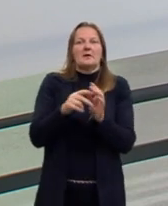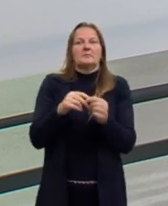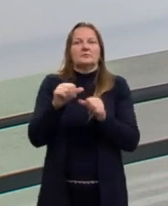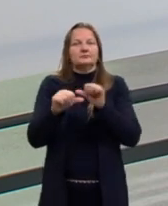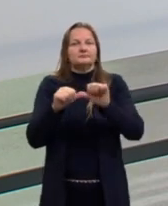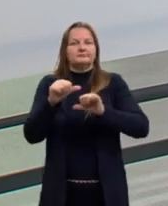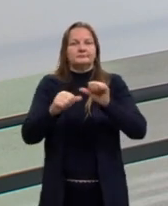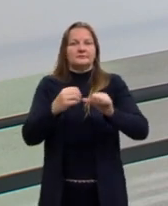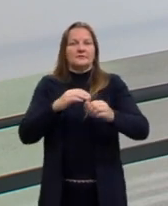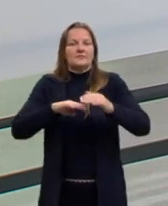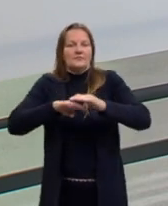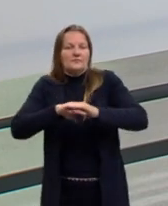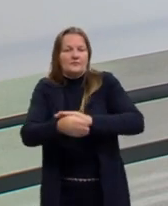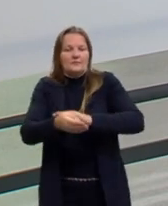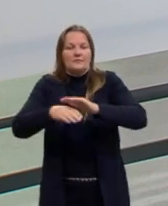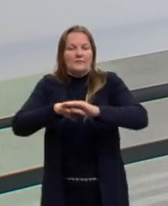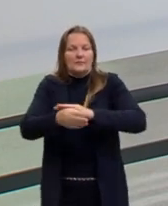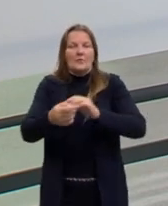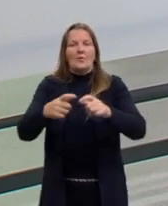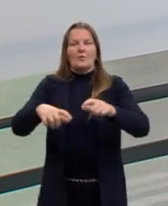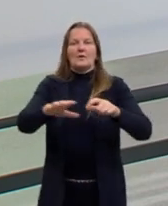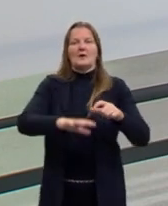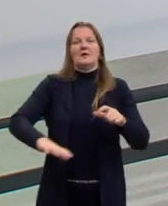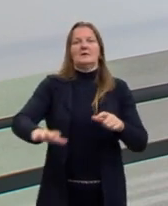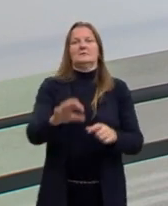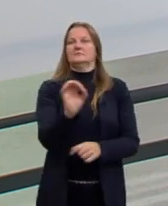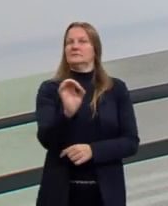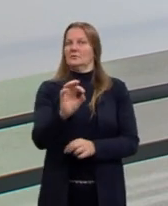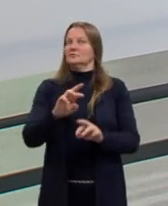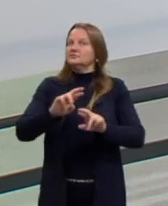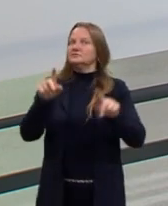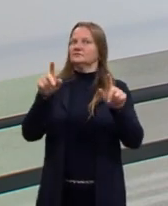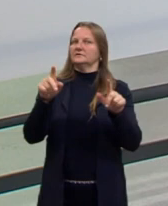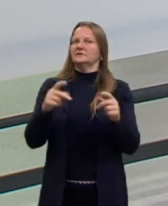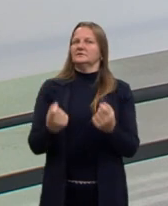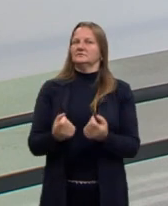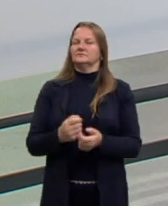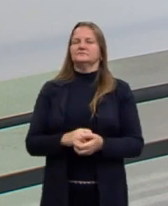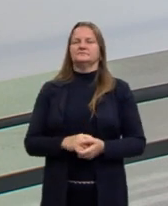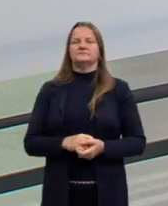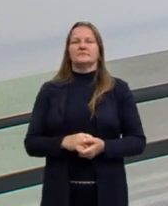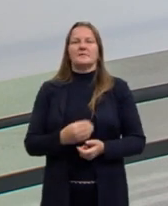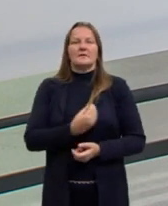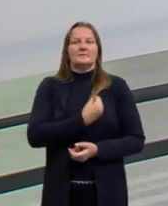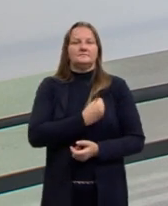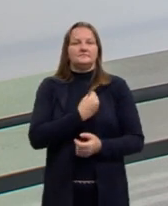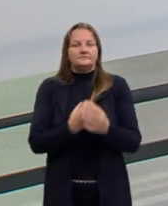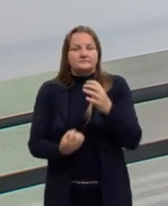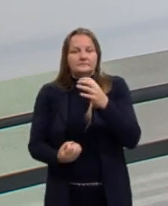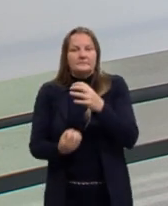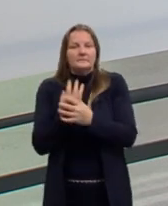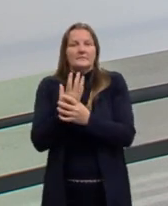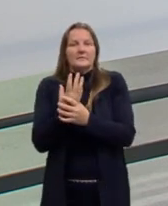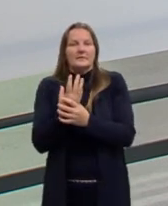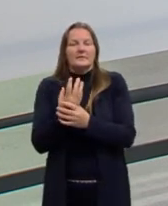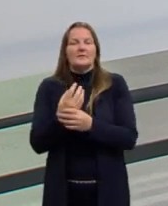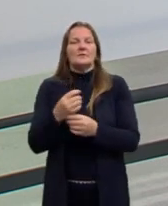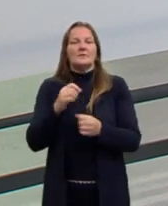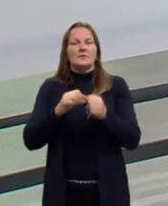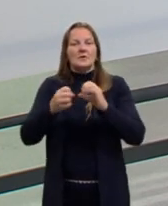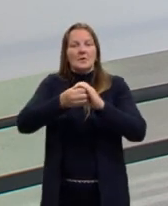o ser vivo se adapte àquele meio que ele vive. Não. O ser vivo, ele vai criar uma